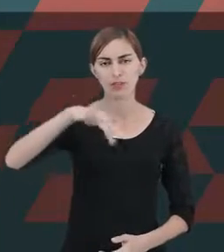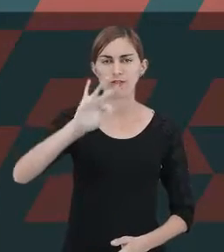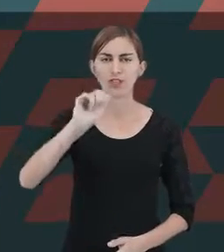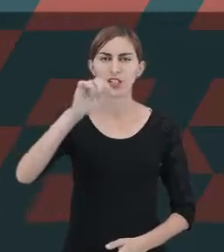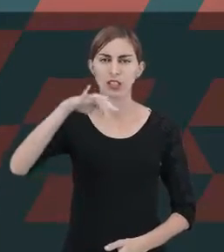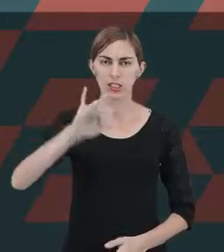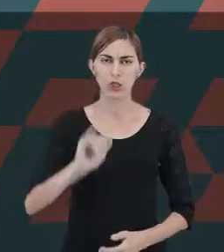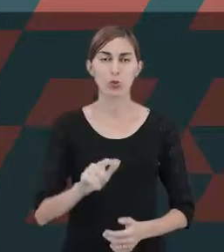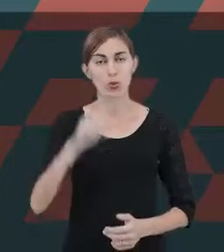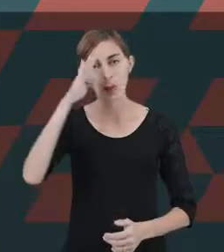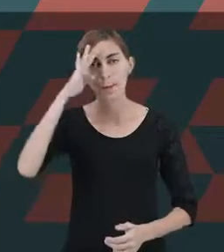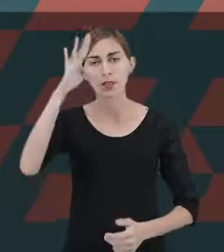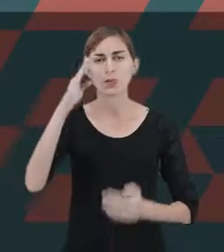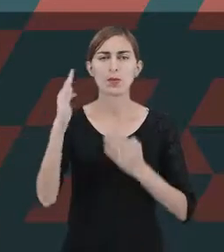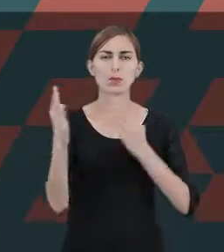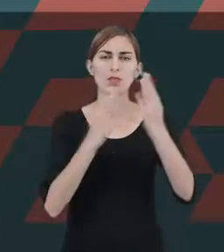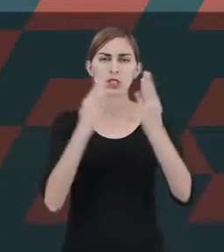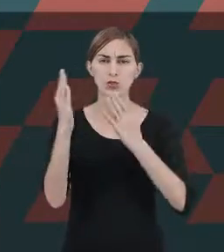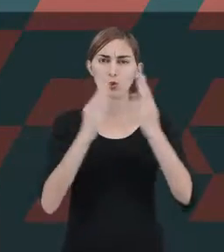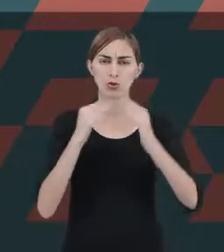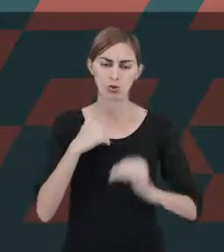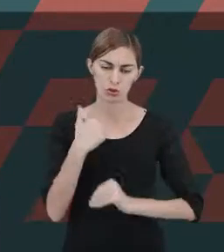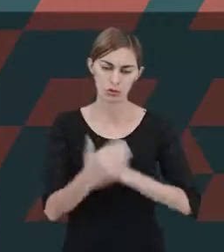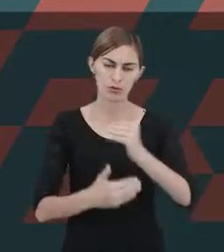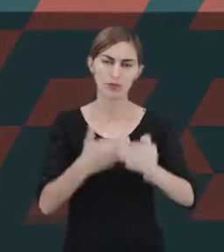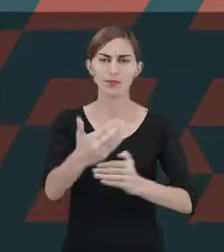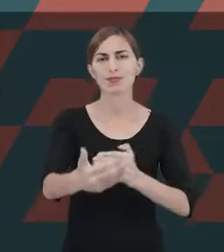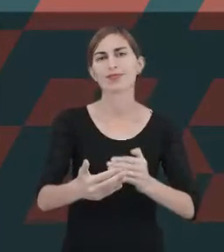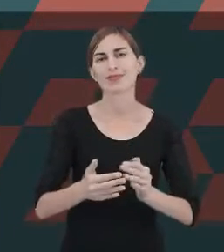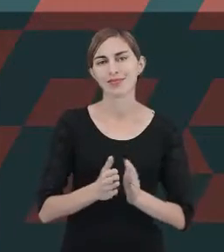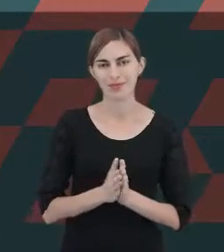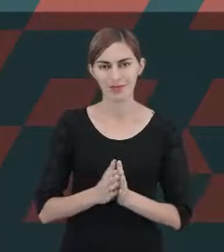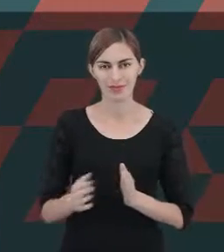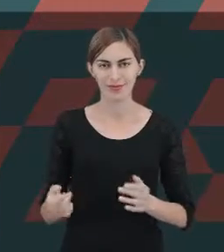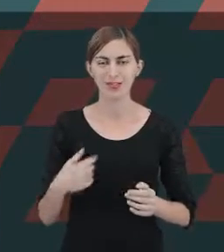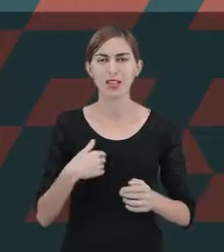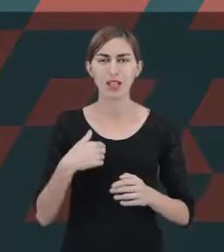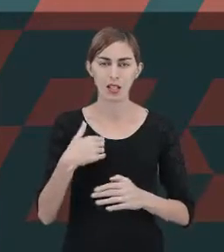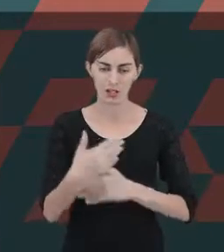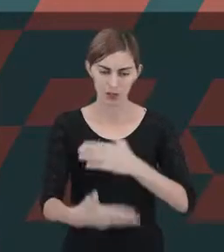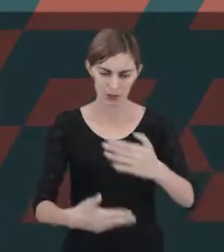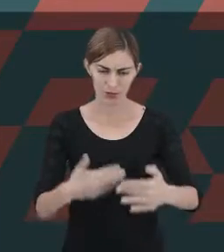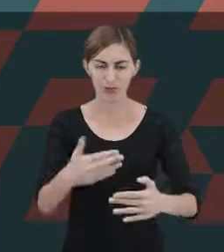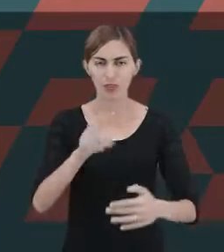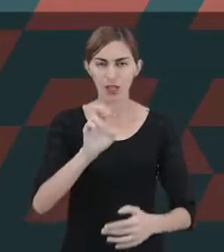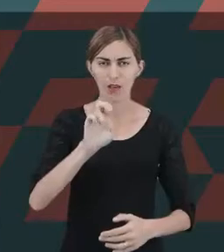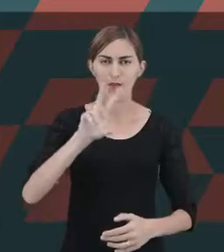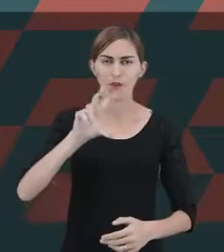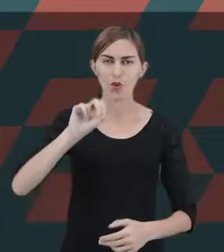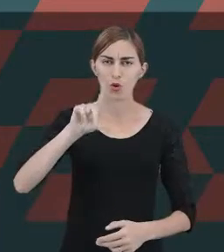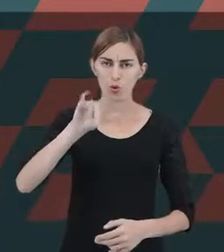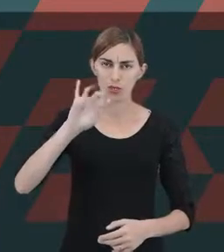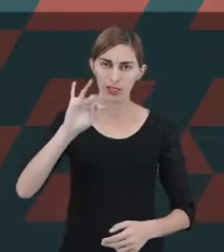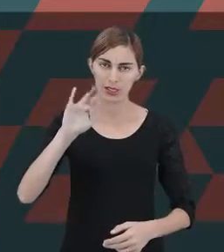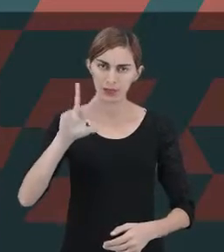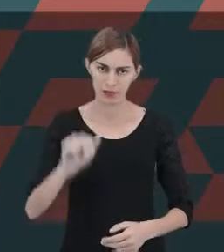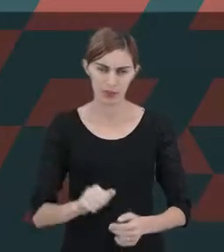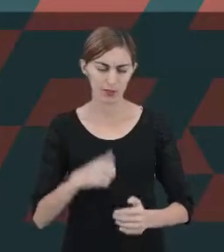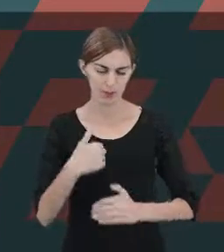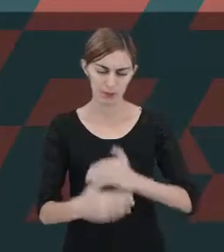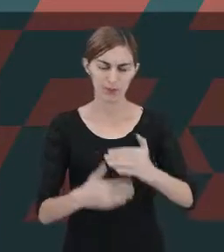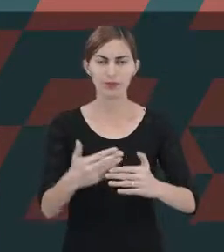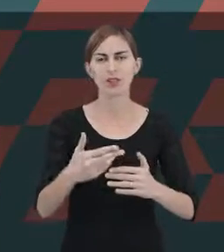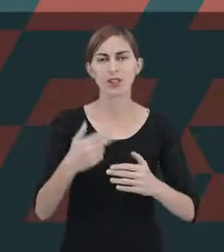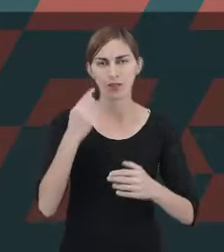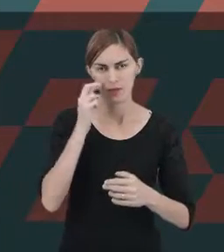trazemos como a psicologia do desenvolvimento, a psicologia evolutiva. Eles se deteram, nessa